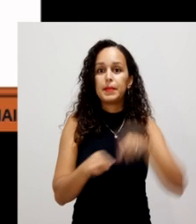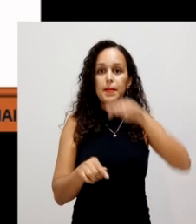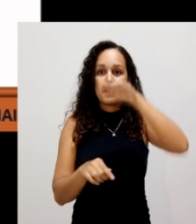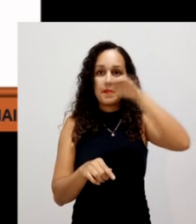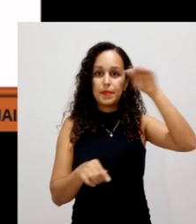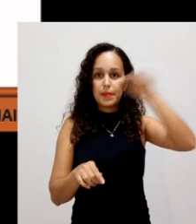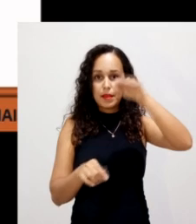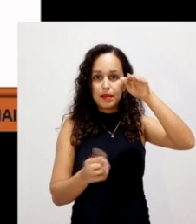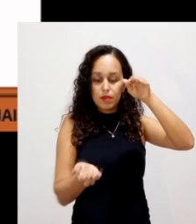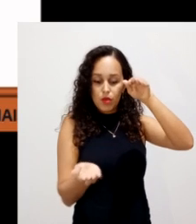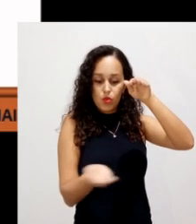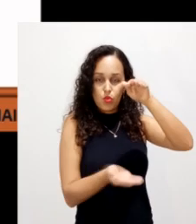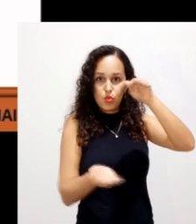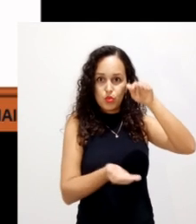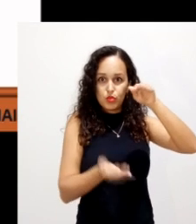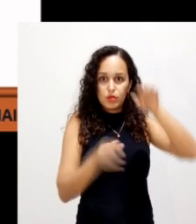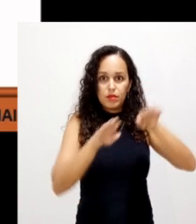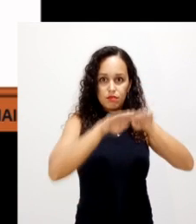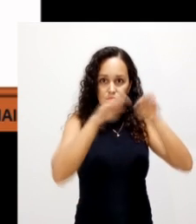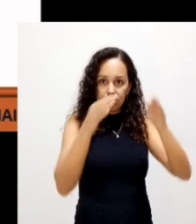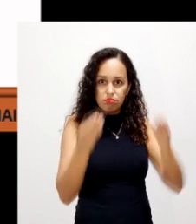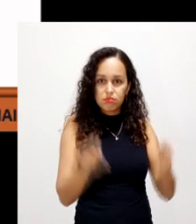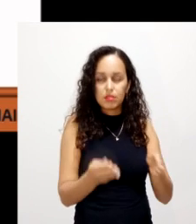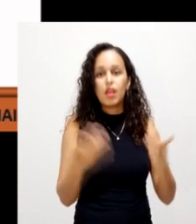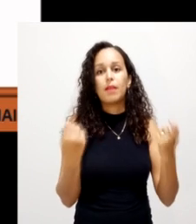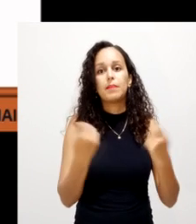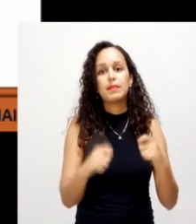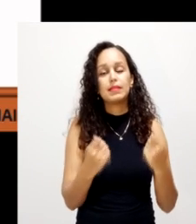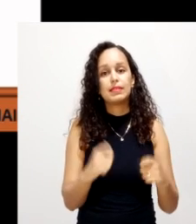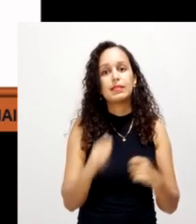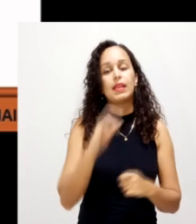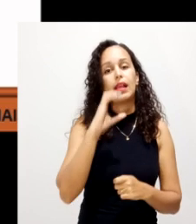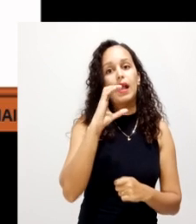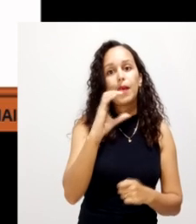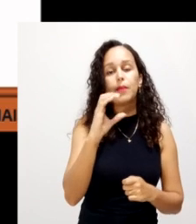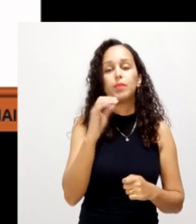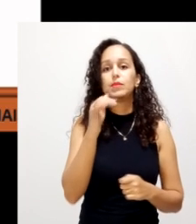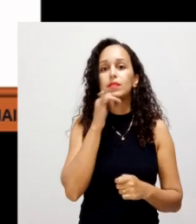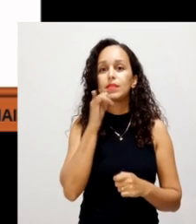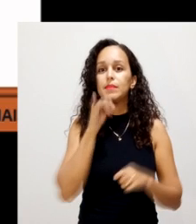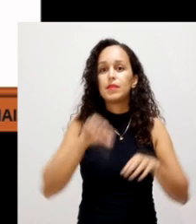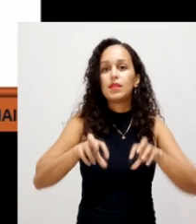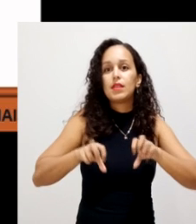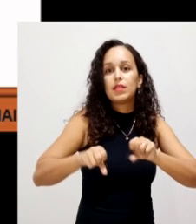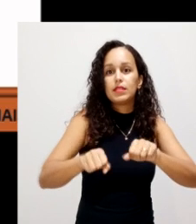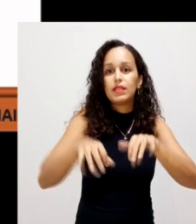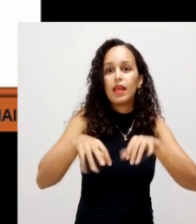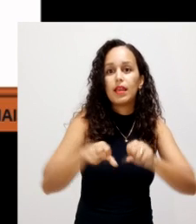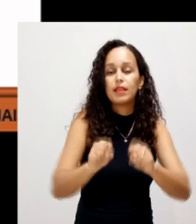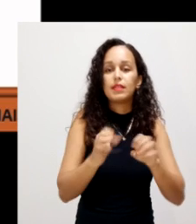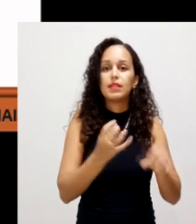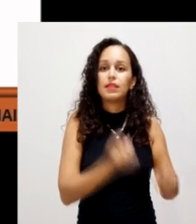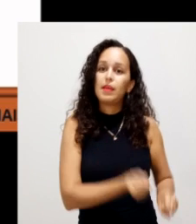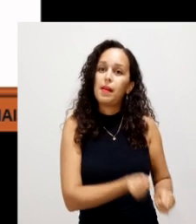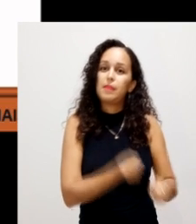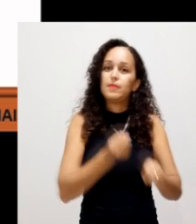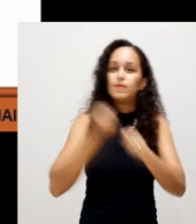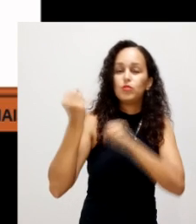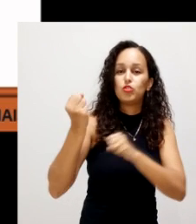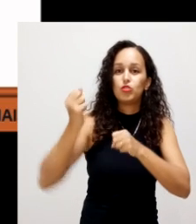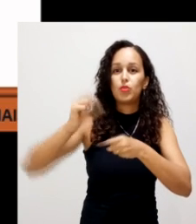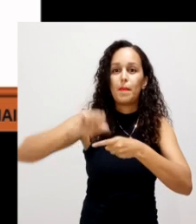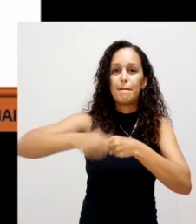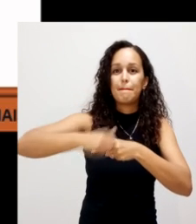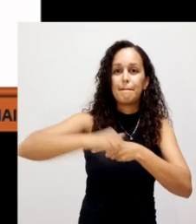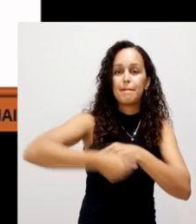no material rico em carbono. E quais são esses materiais? O caroço de açaí, o capim, a casca de manjoca, a palha de